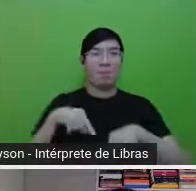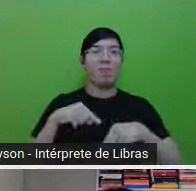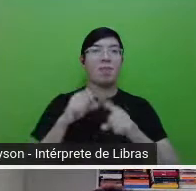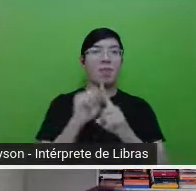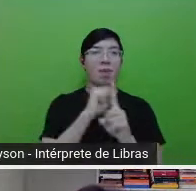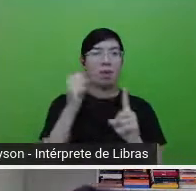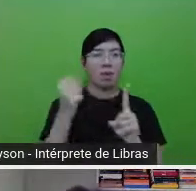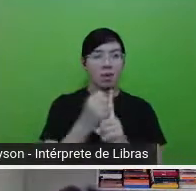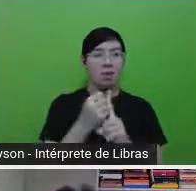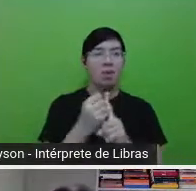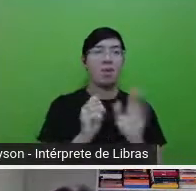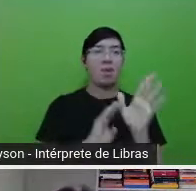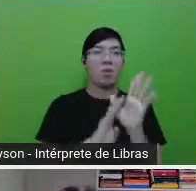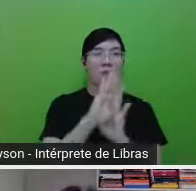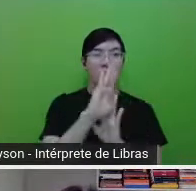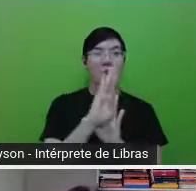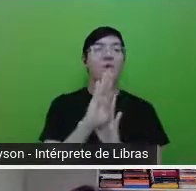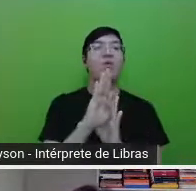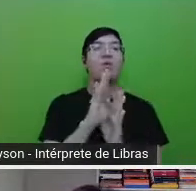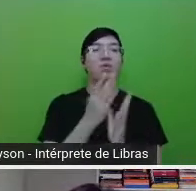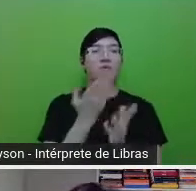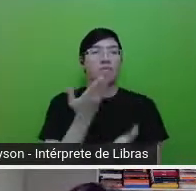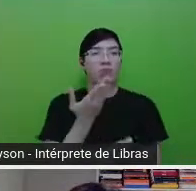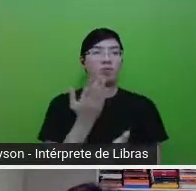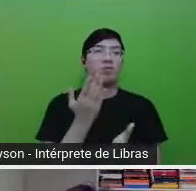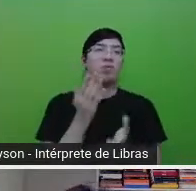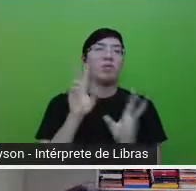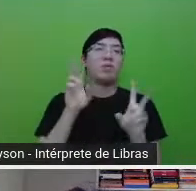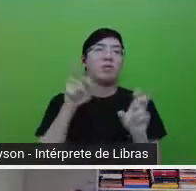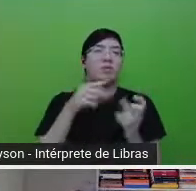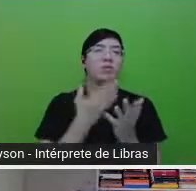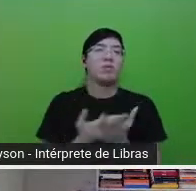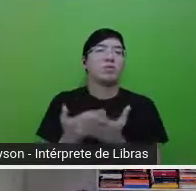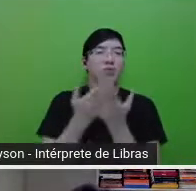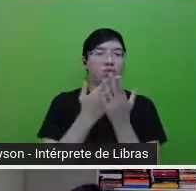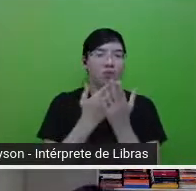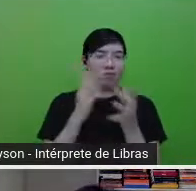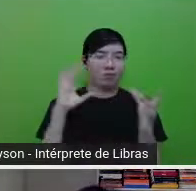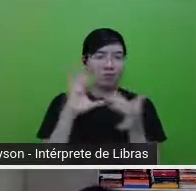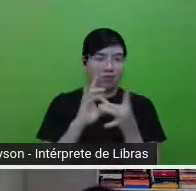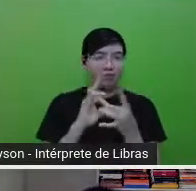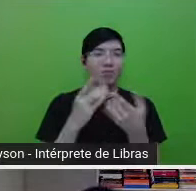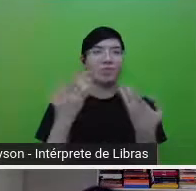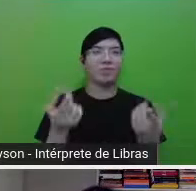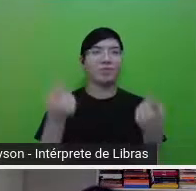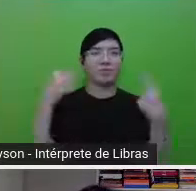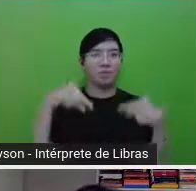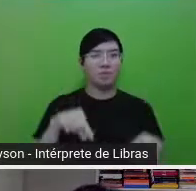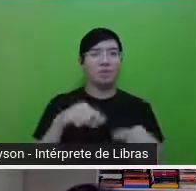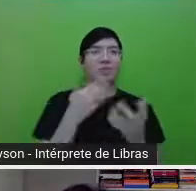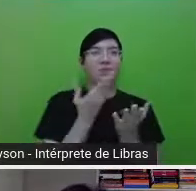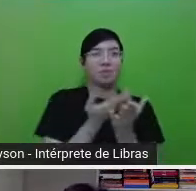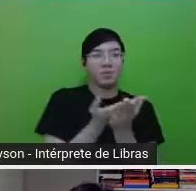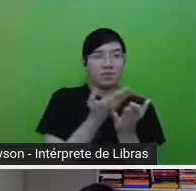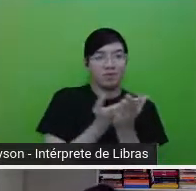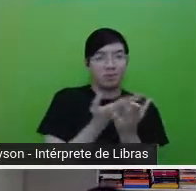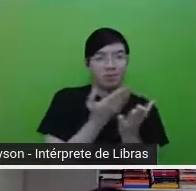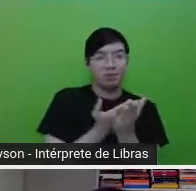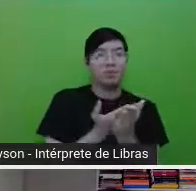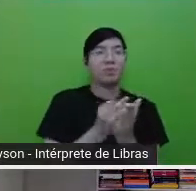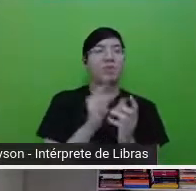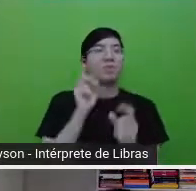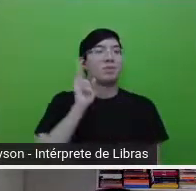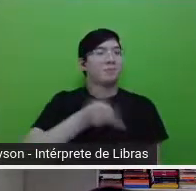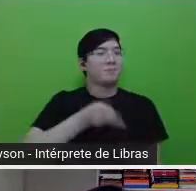sobretudo a partir dos estudos, né? Que era isso que a gente estava falando. Os estudos, né? Sempre ela fala de